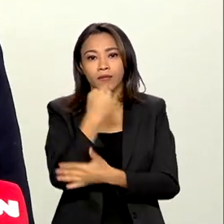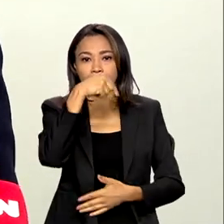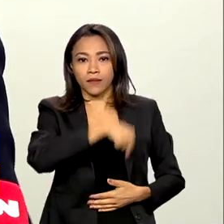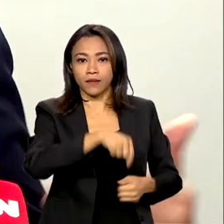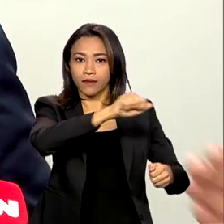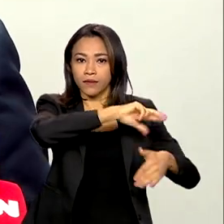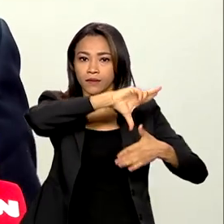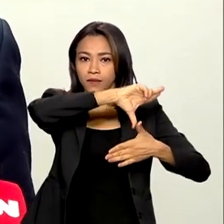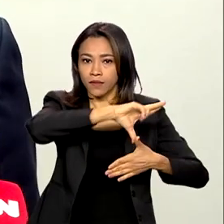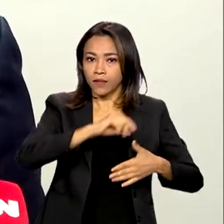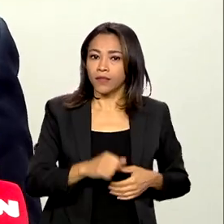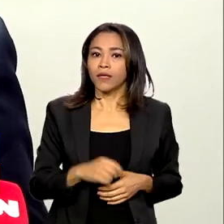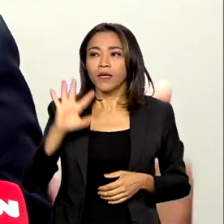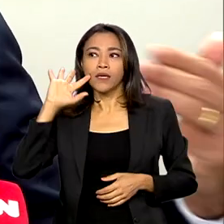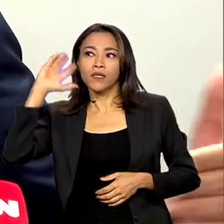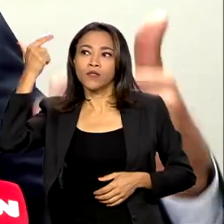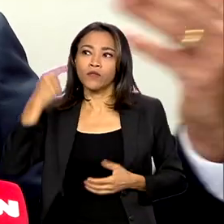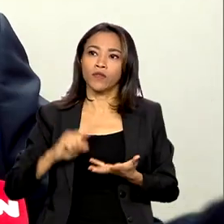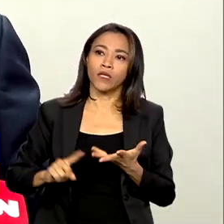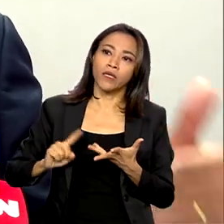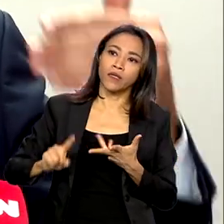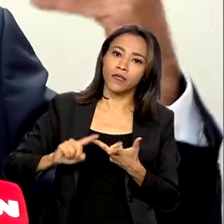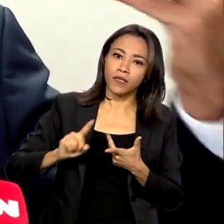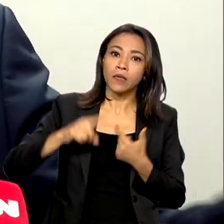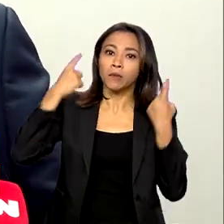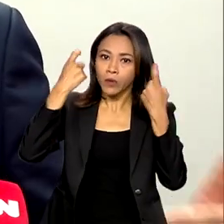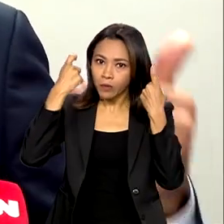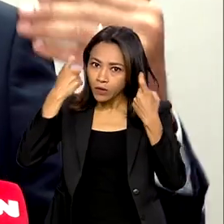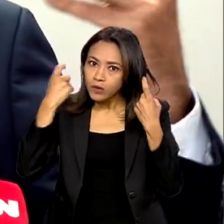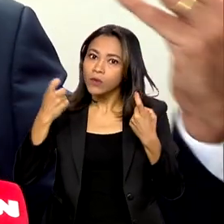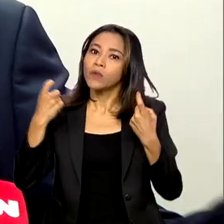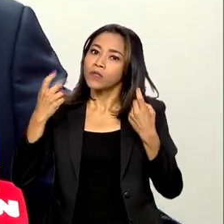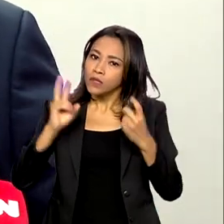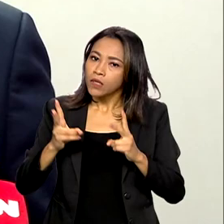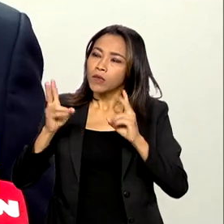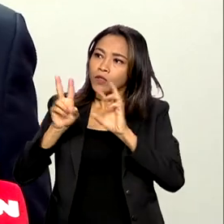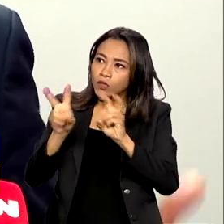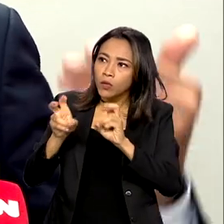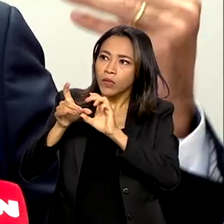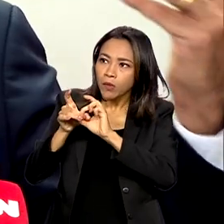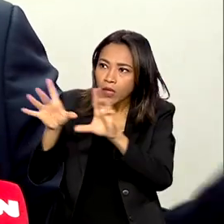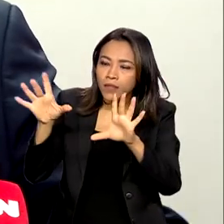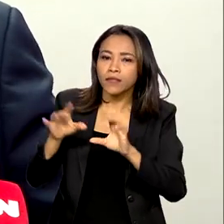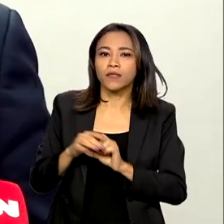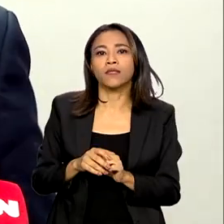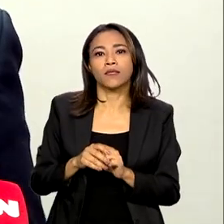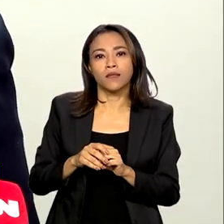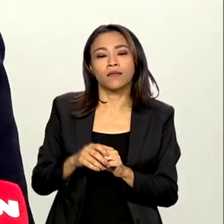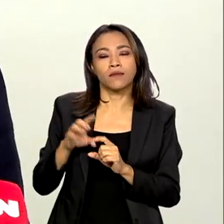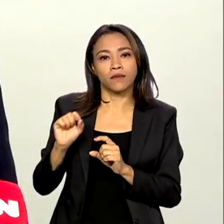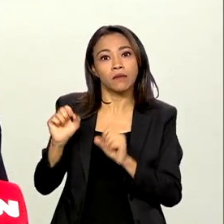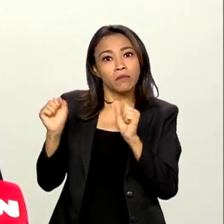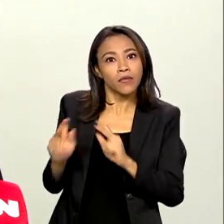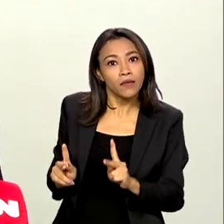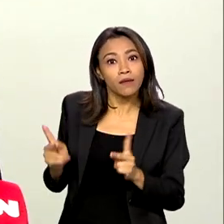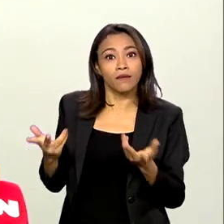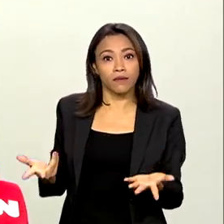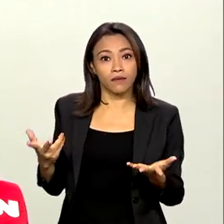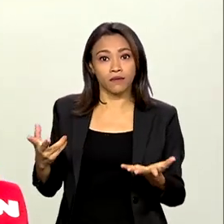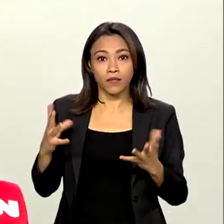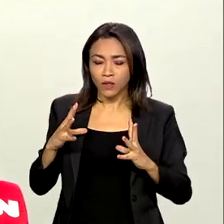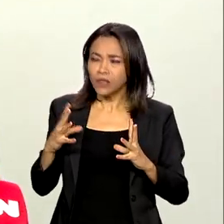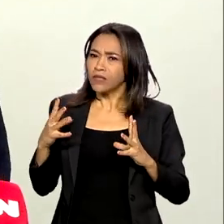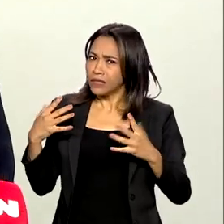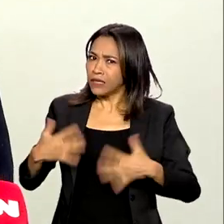viabilizar o equacionamento, levar preocupações com democracia, com paz, com aquilo tudo que é